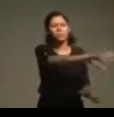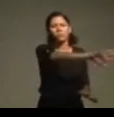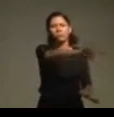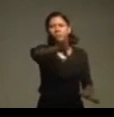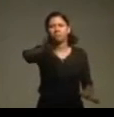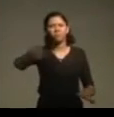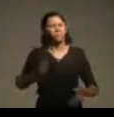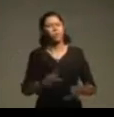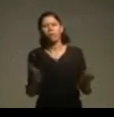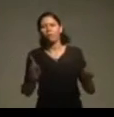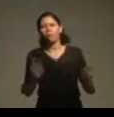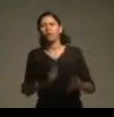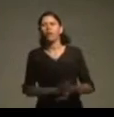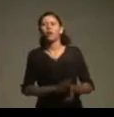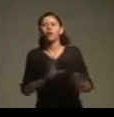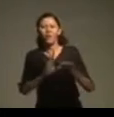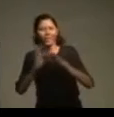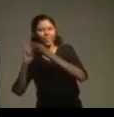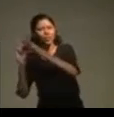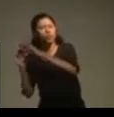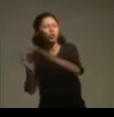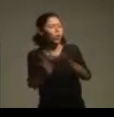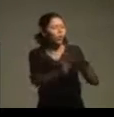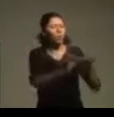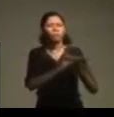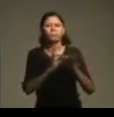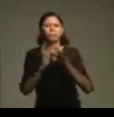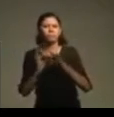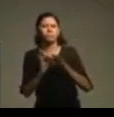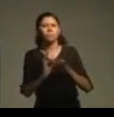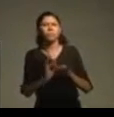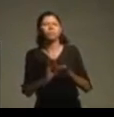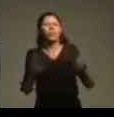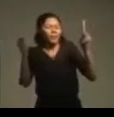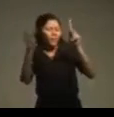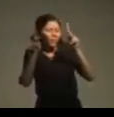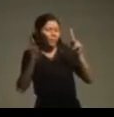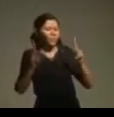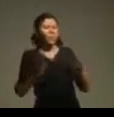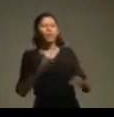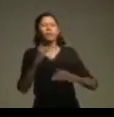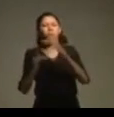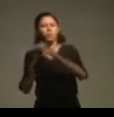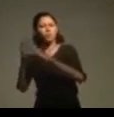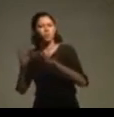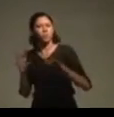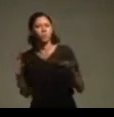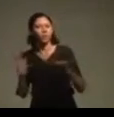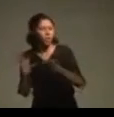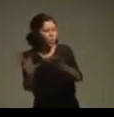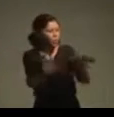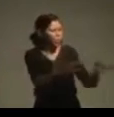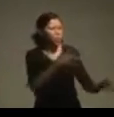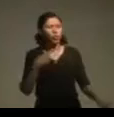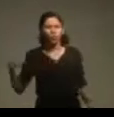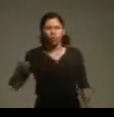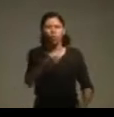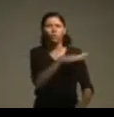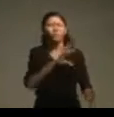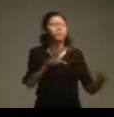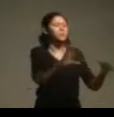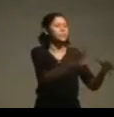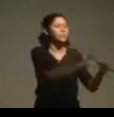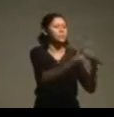construção da harmonia da nossa terra. Então, no nosso momento presente, no nosso período de transição